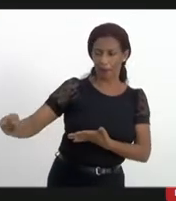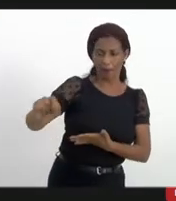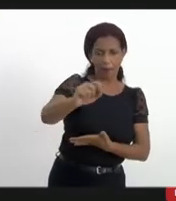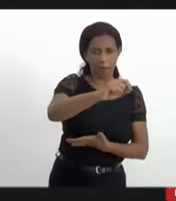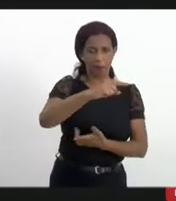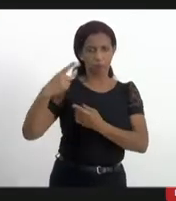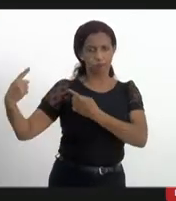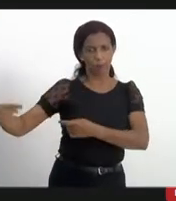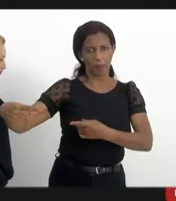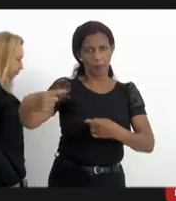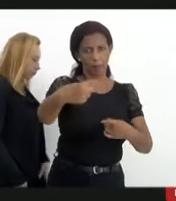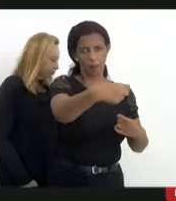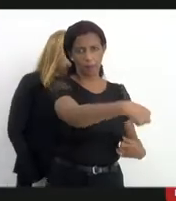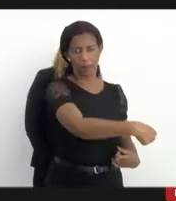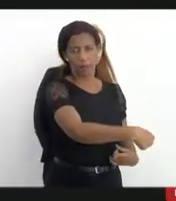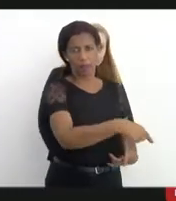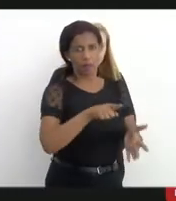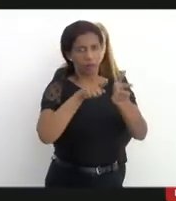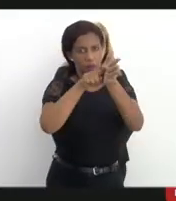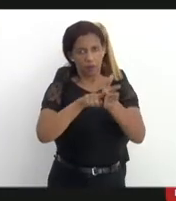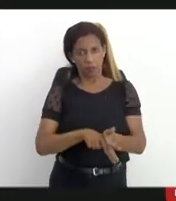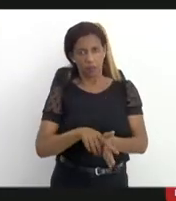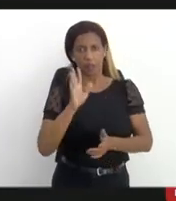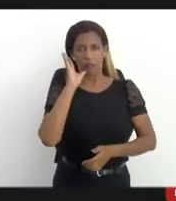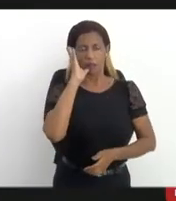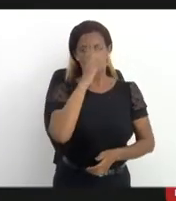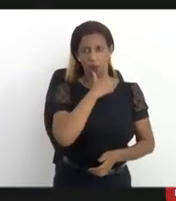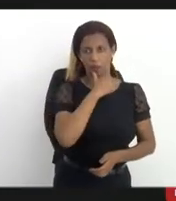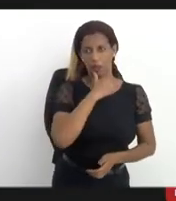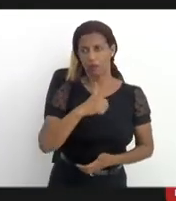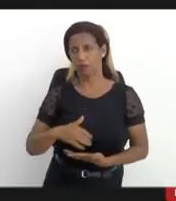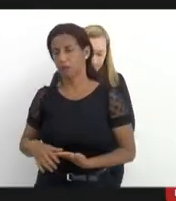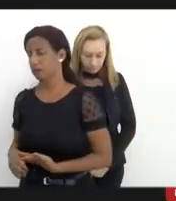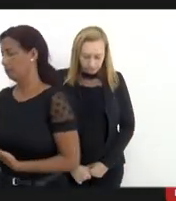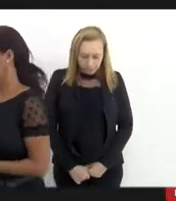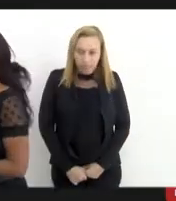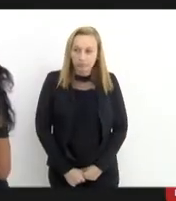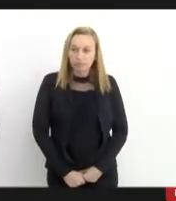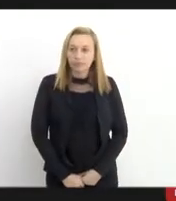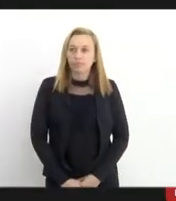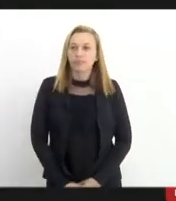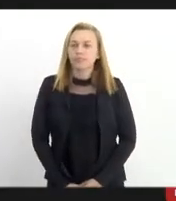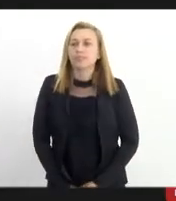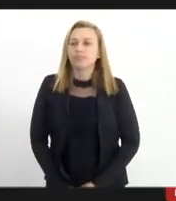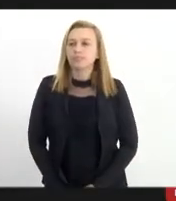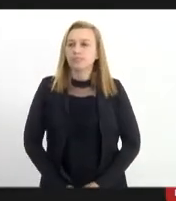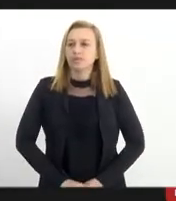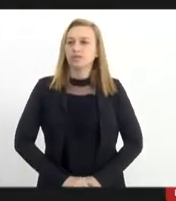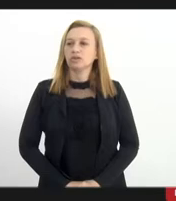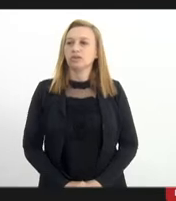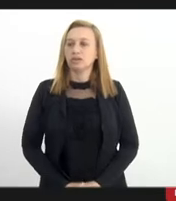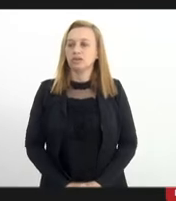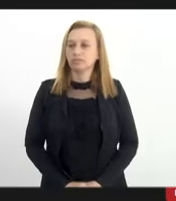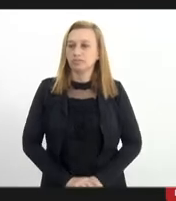confronto. A investigação é demorada porque a operação é tratada de forma